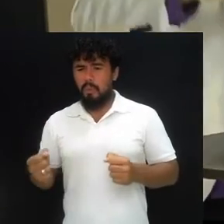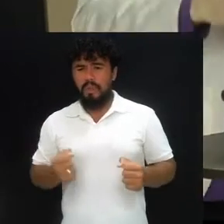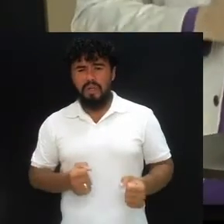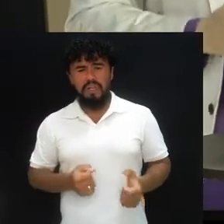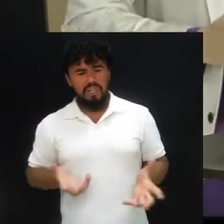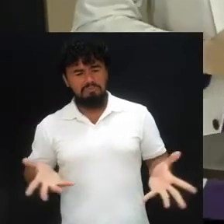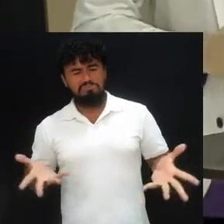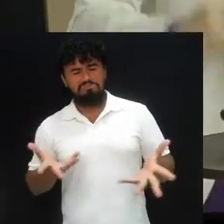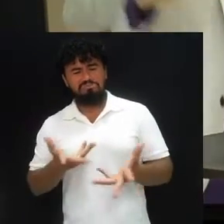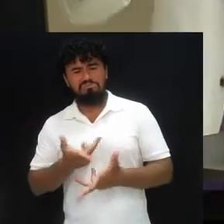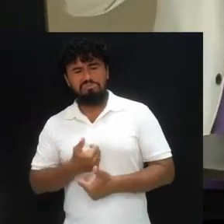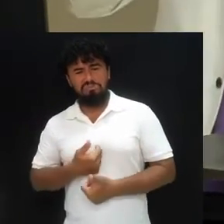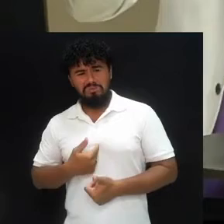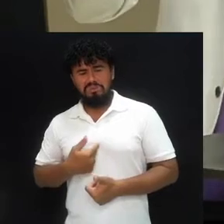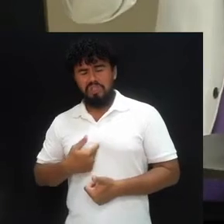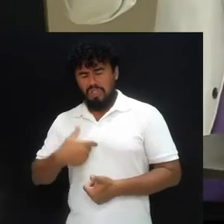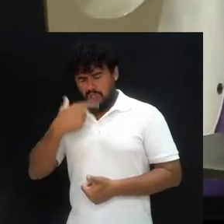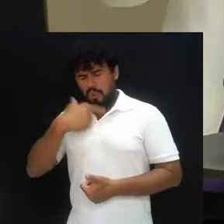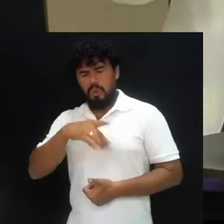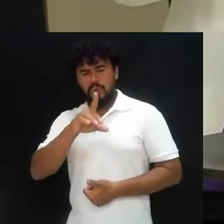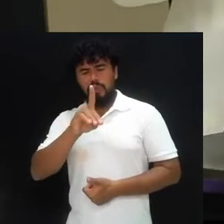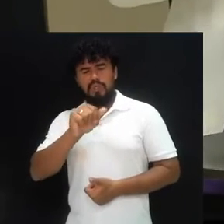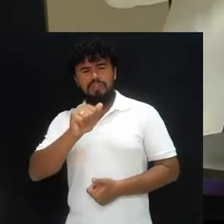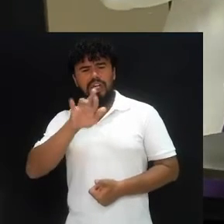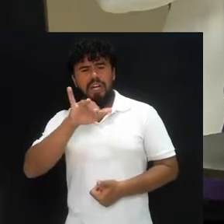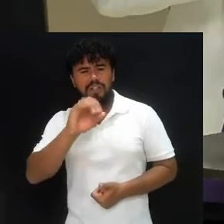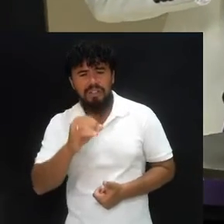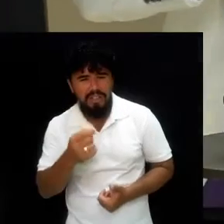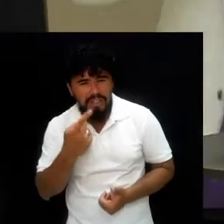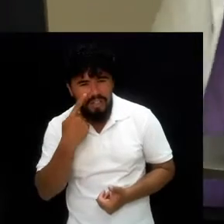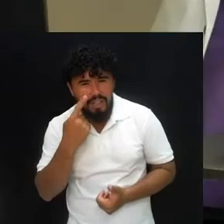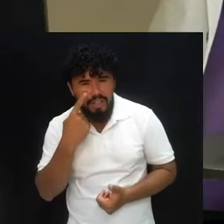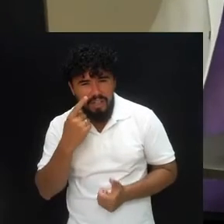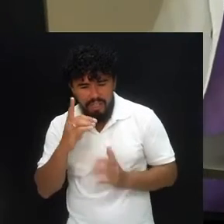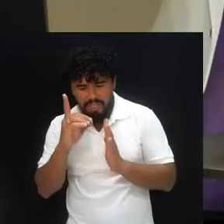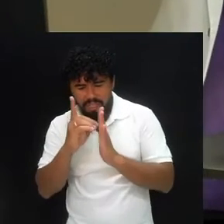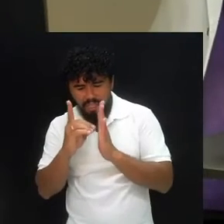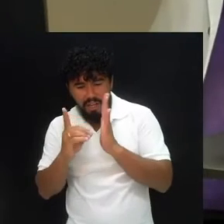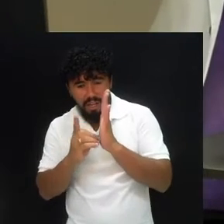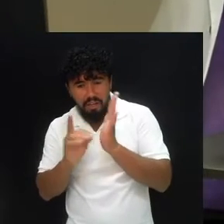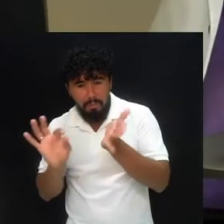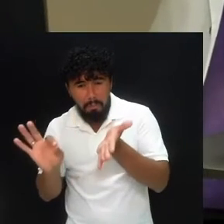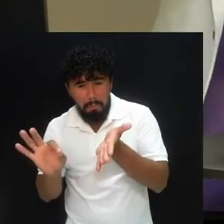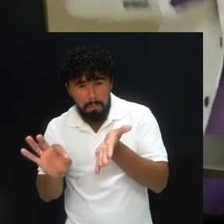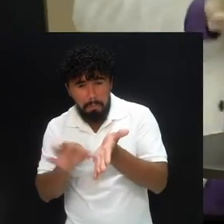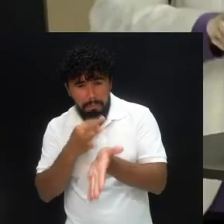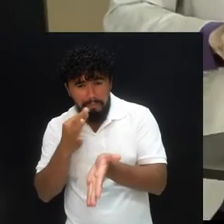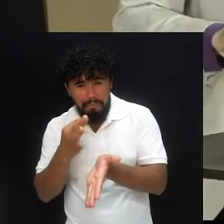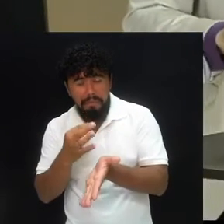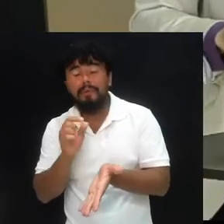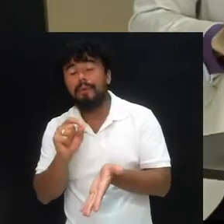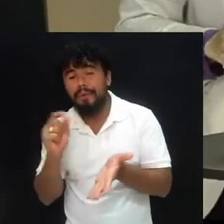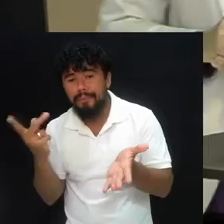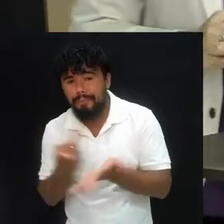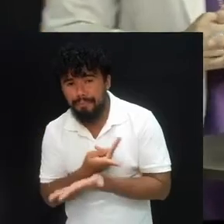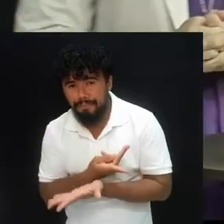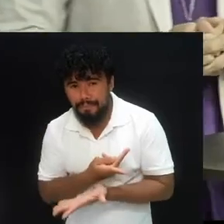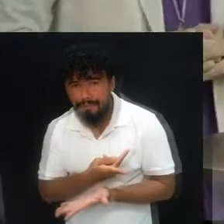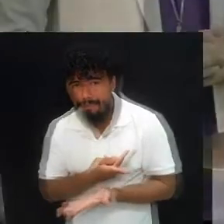sou o magnífico rei. Eu sou o Dário. E ele foi e colocou esse decreto. Mas o que é que aconteceu?